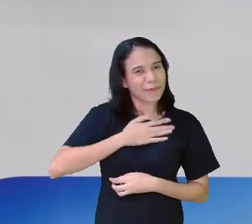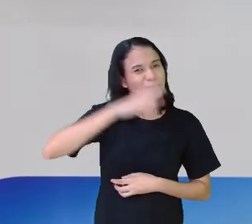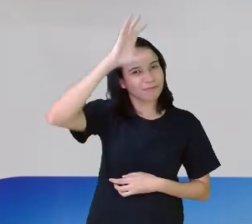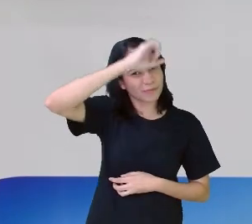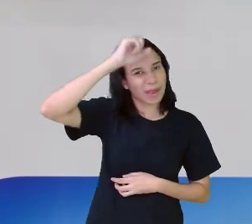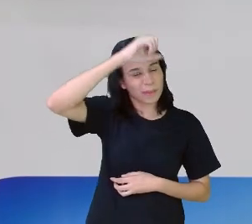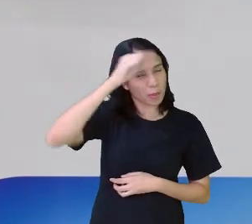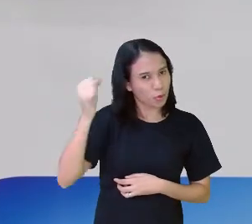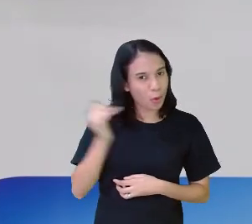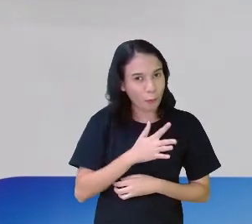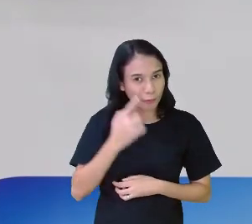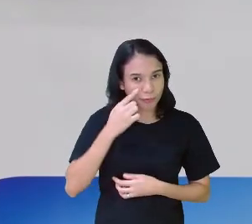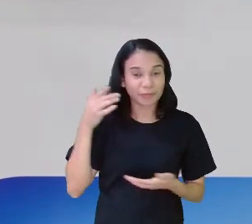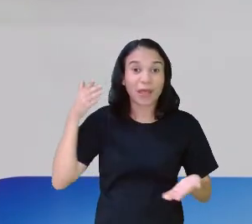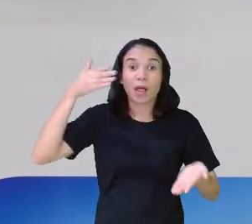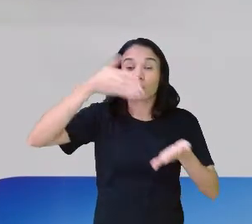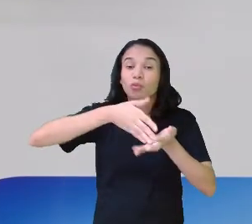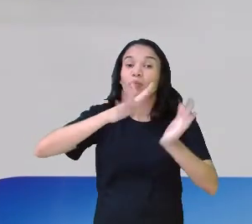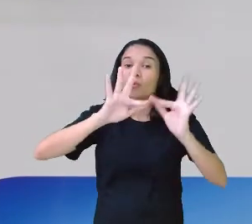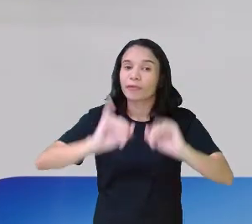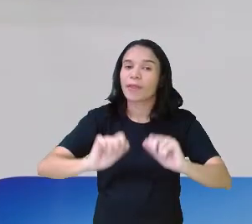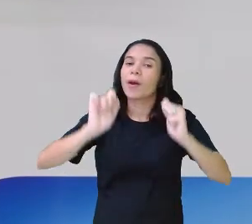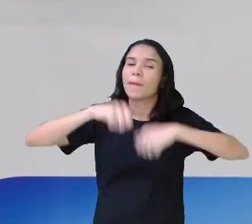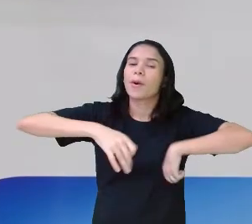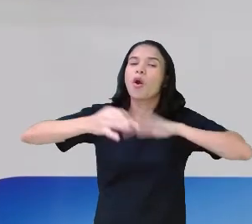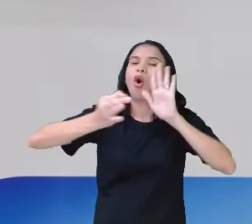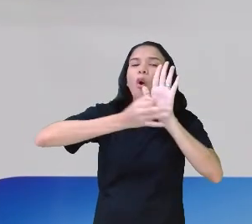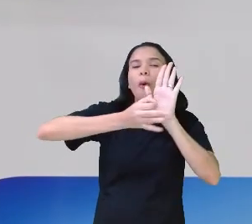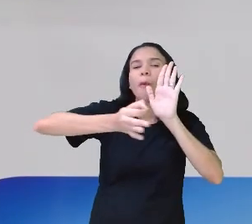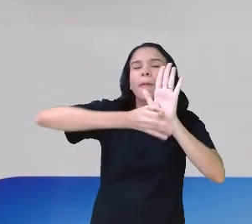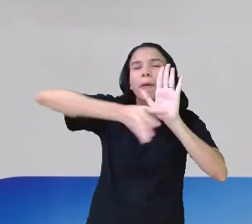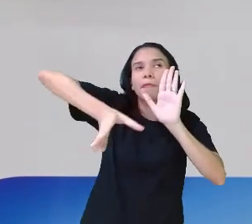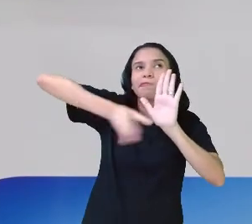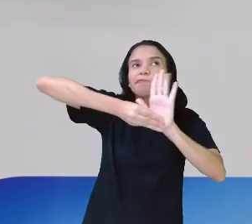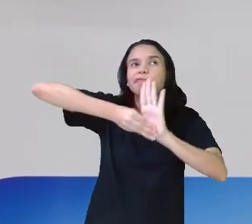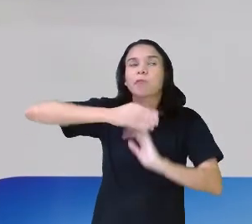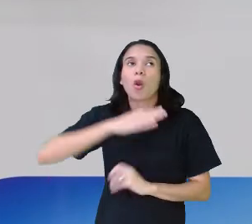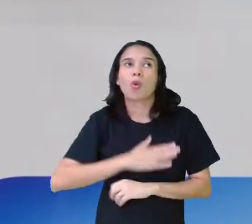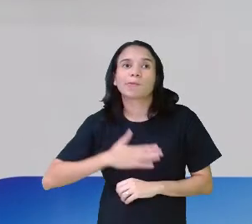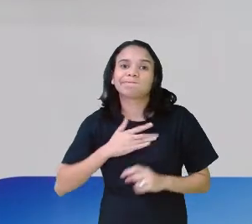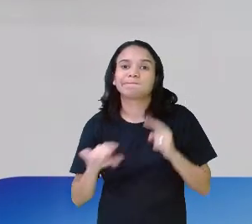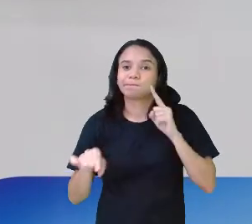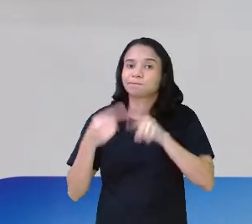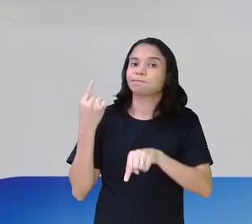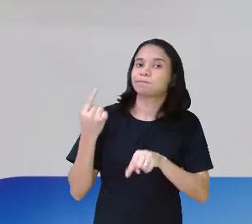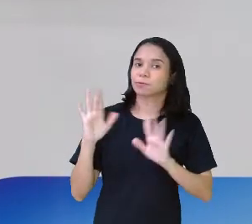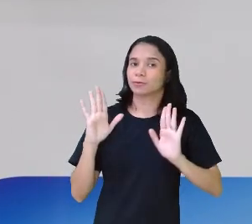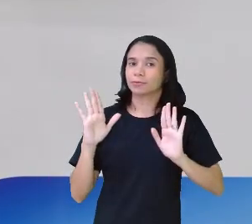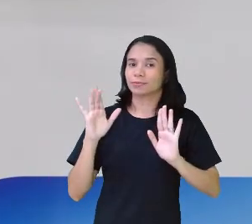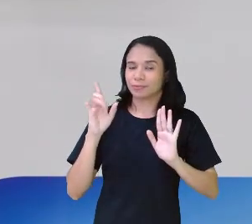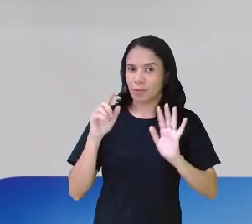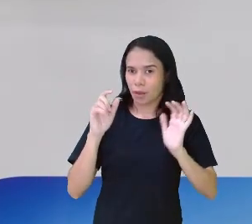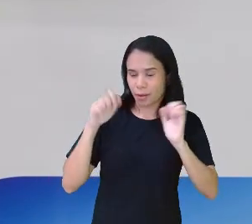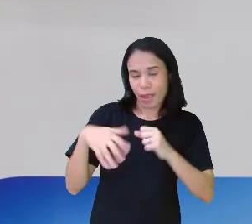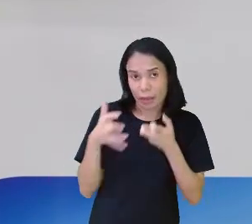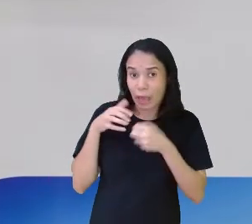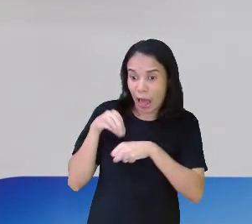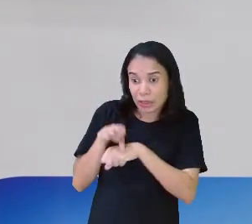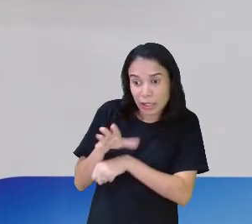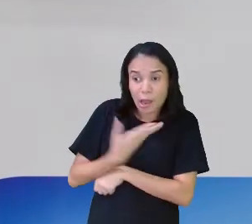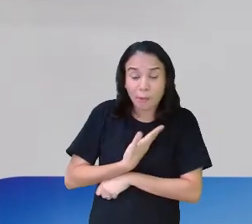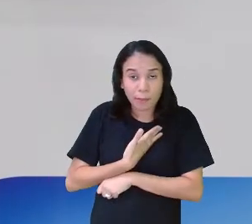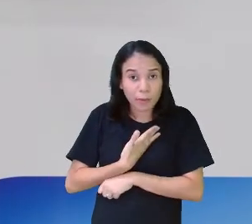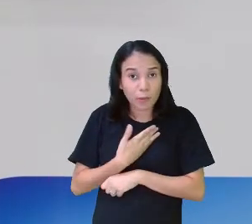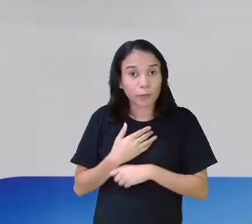novas. E lá no último parágrafo, deixa a tua opinião. Diz se você gostou, se não gostou. Se é recomendável para os teus